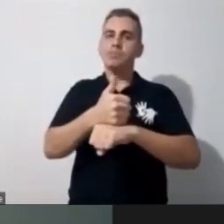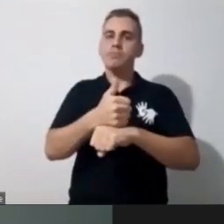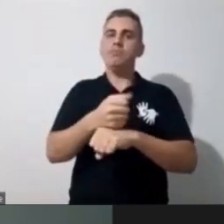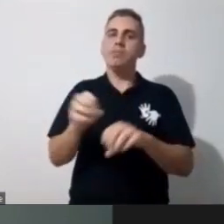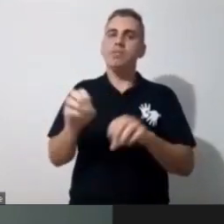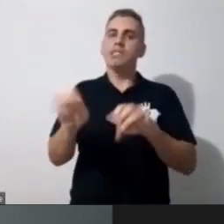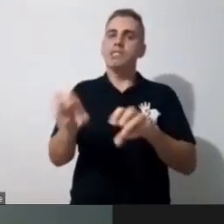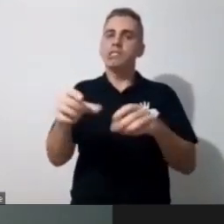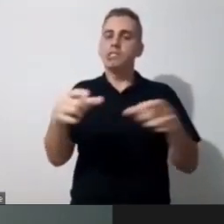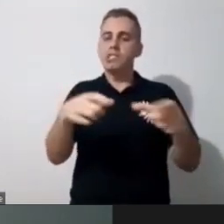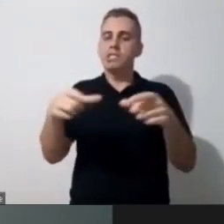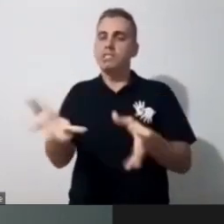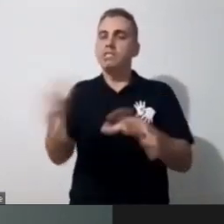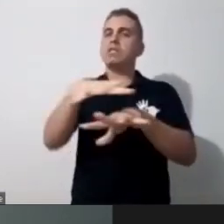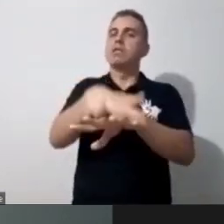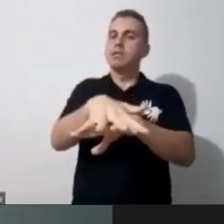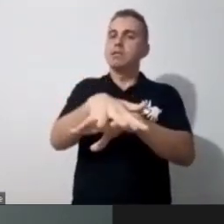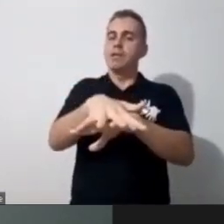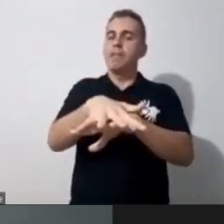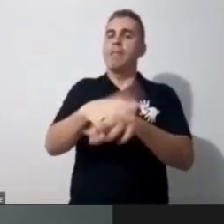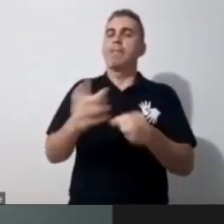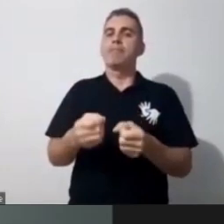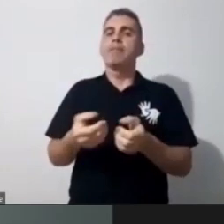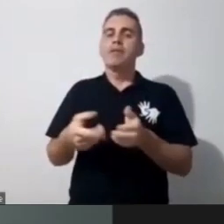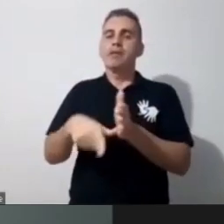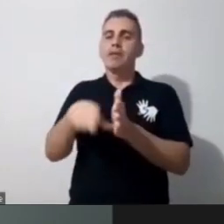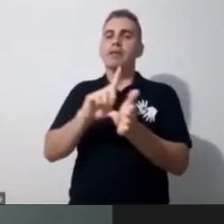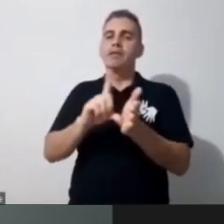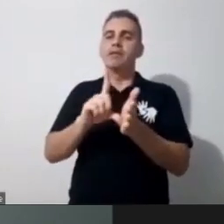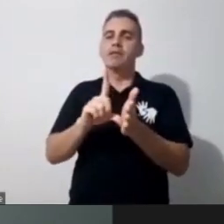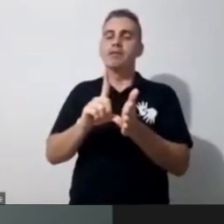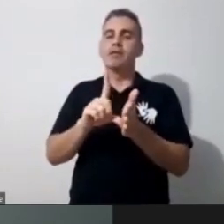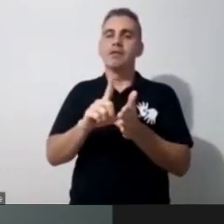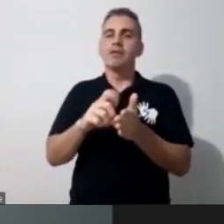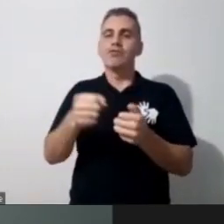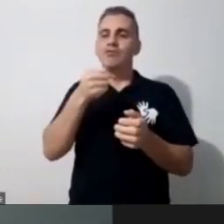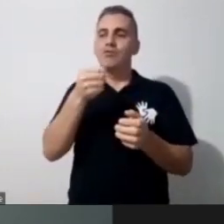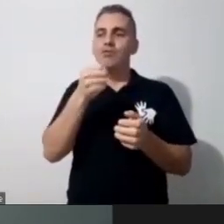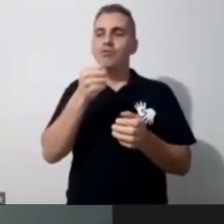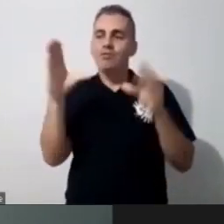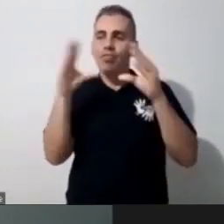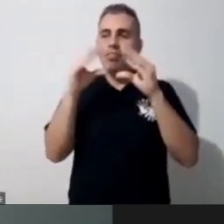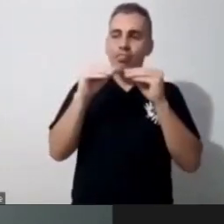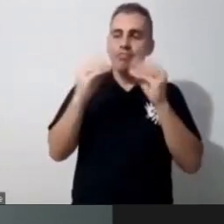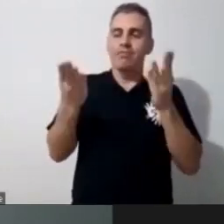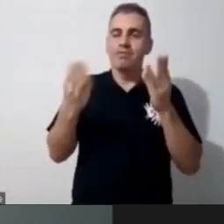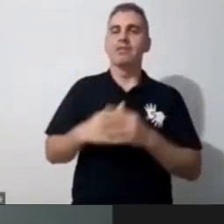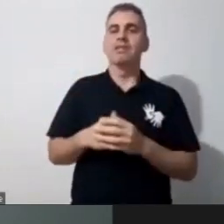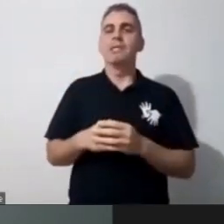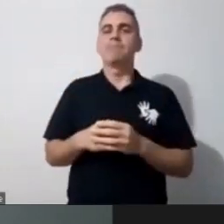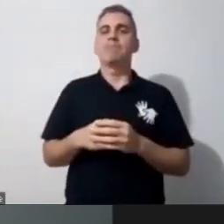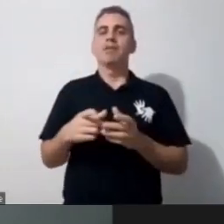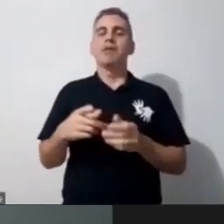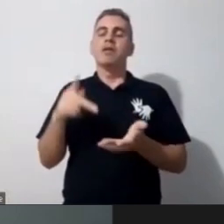O que eu estava dizendo ali antes do microfone ser ligado era que, na verdade,